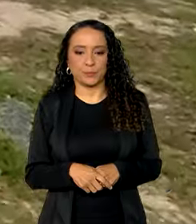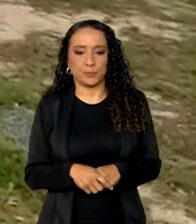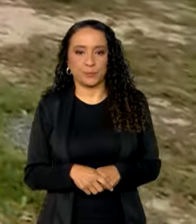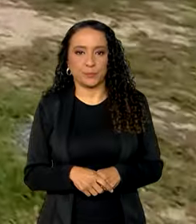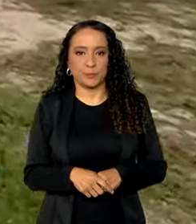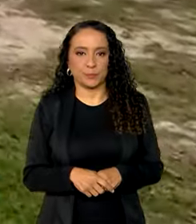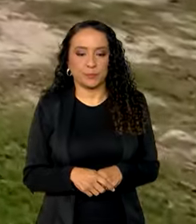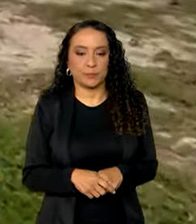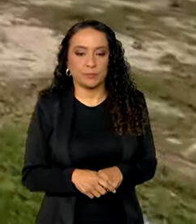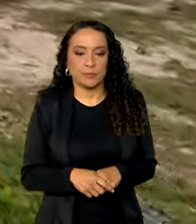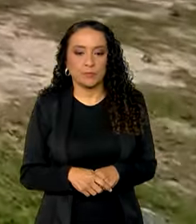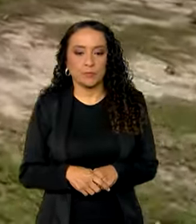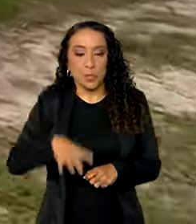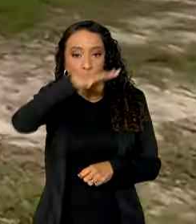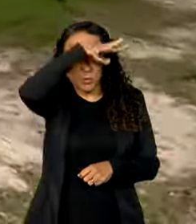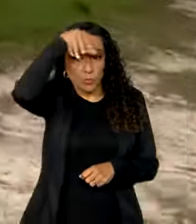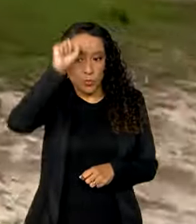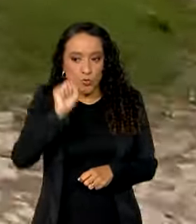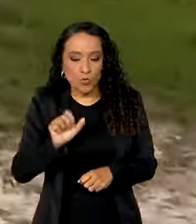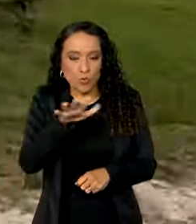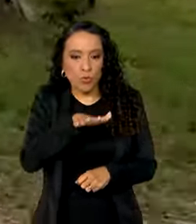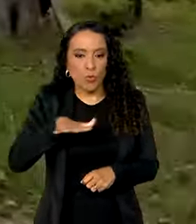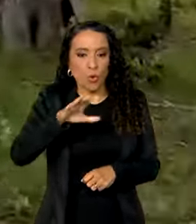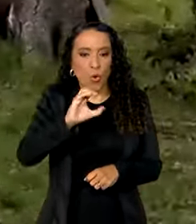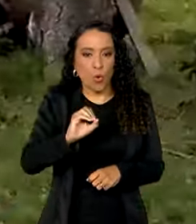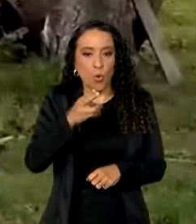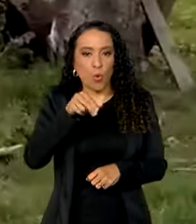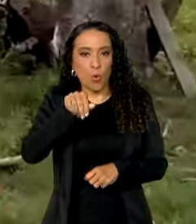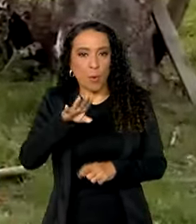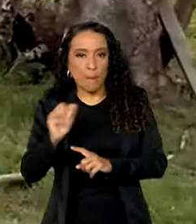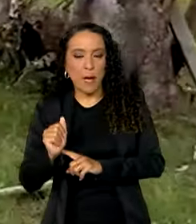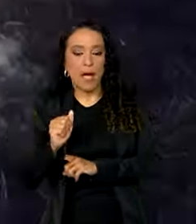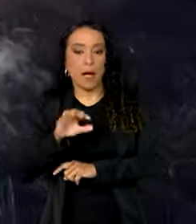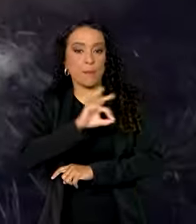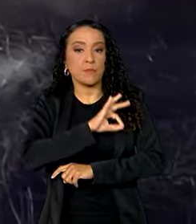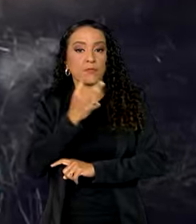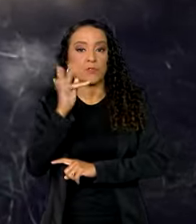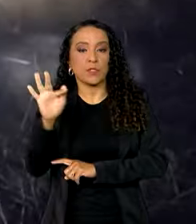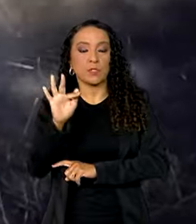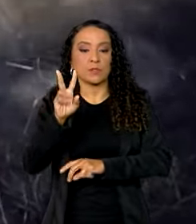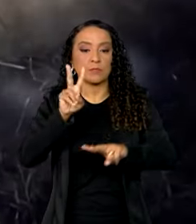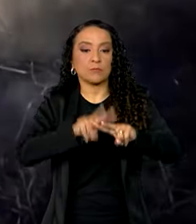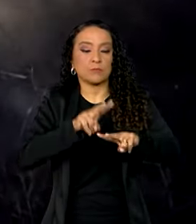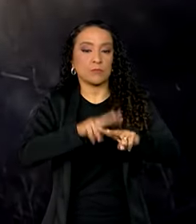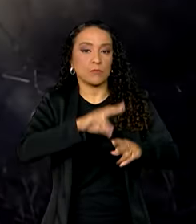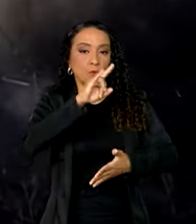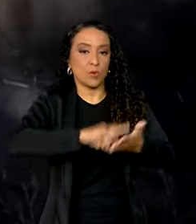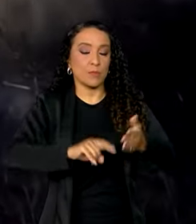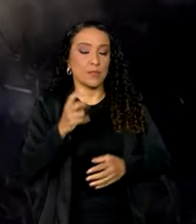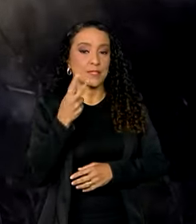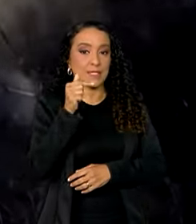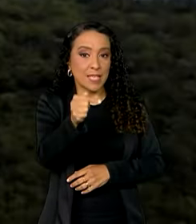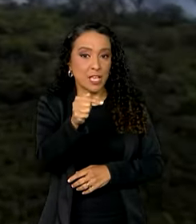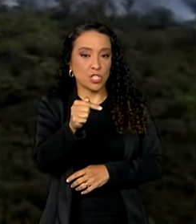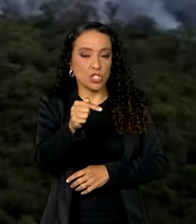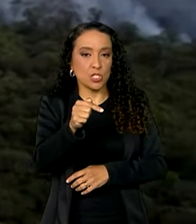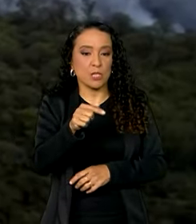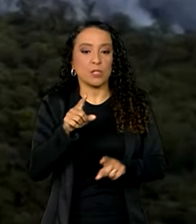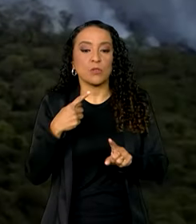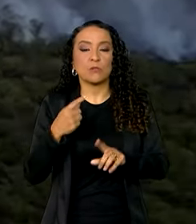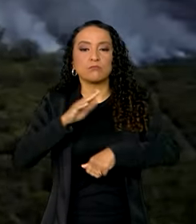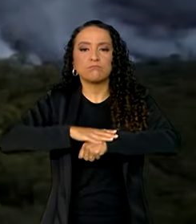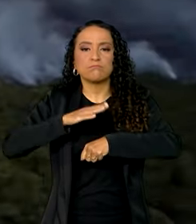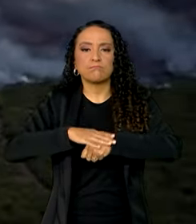Em Mato Grosso do Sul, na região de Corumbá, a Polícia Federal cumpriu sete mandados de busca e apreensão numa